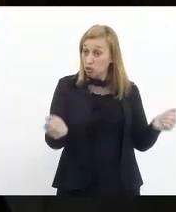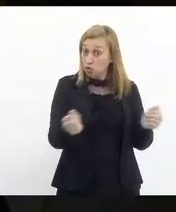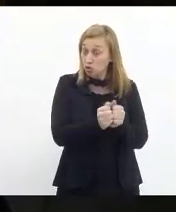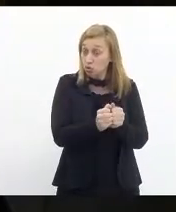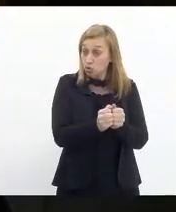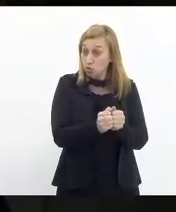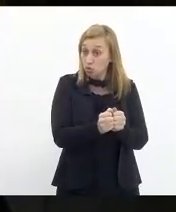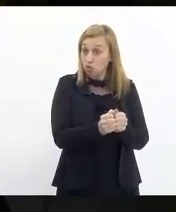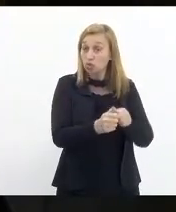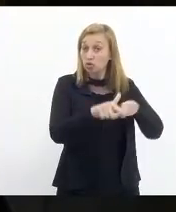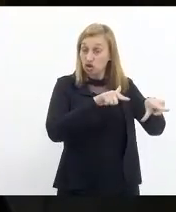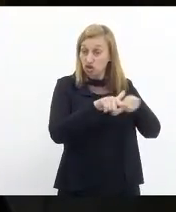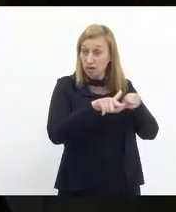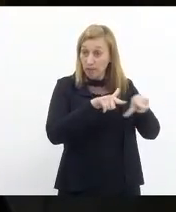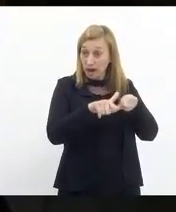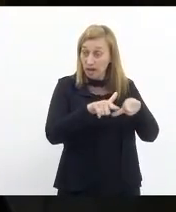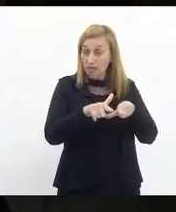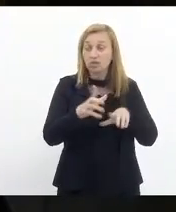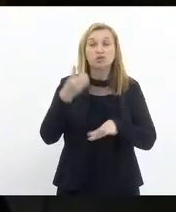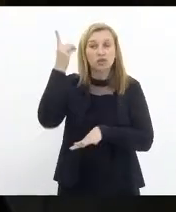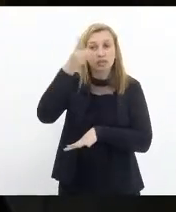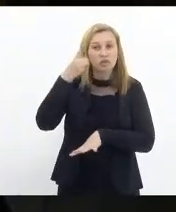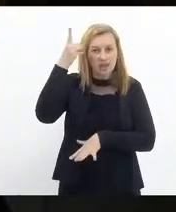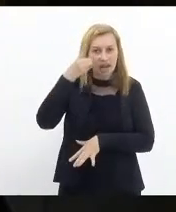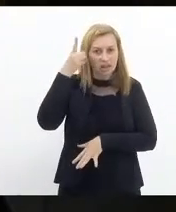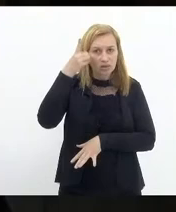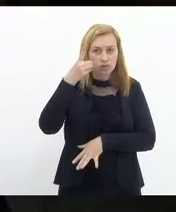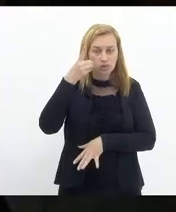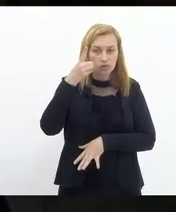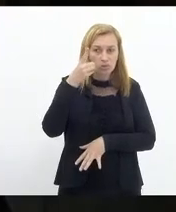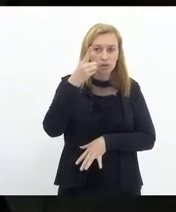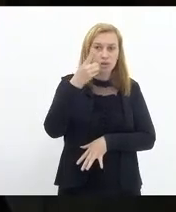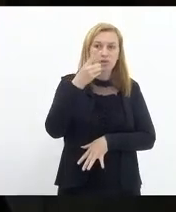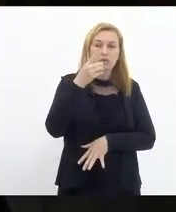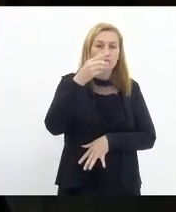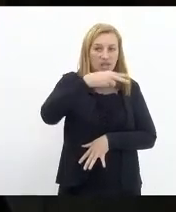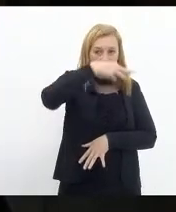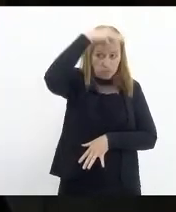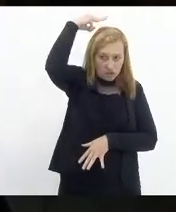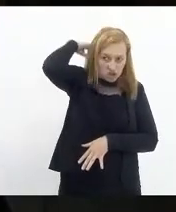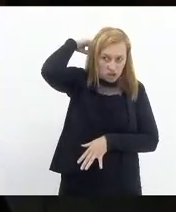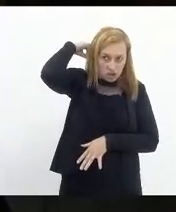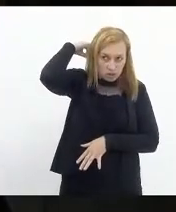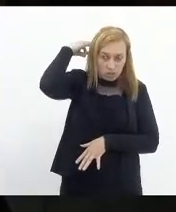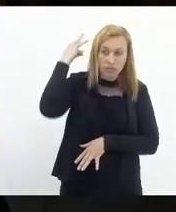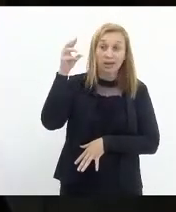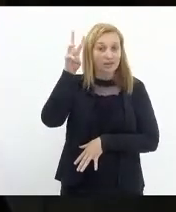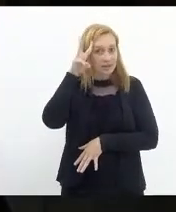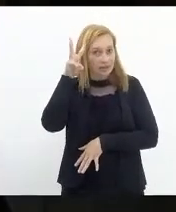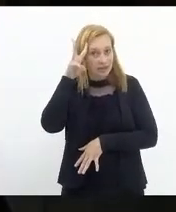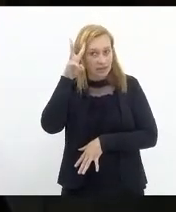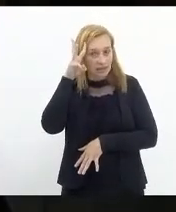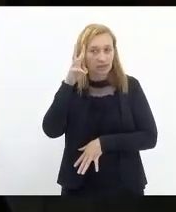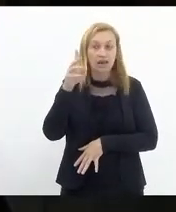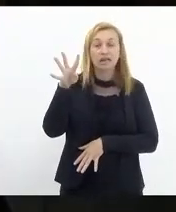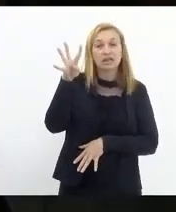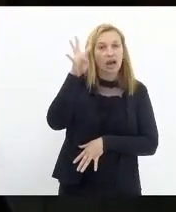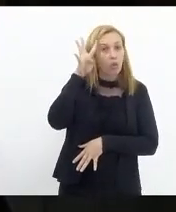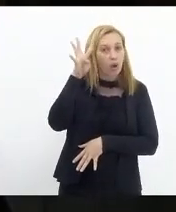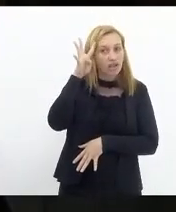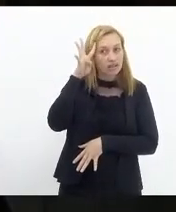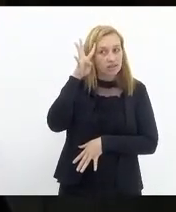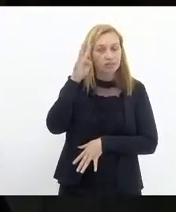presidiria os trabalhos, o deputado Márcio Pacheco, isso na terça. Na quarta,